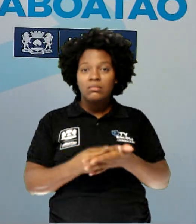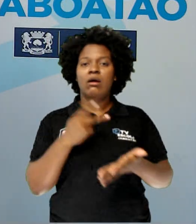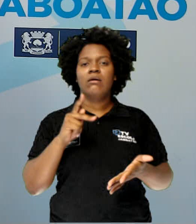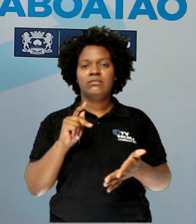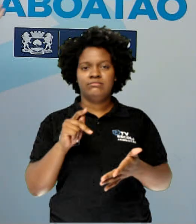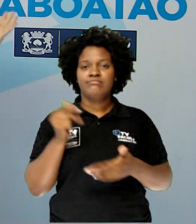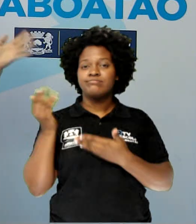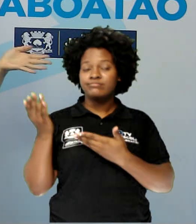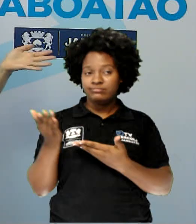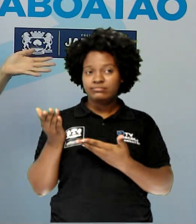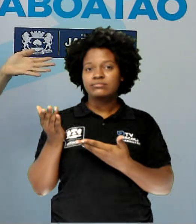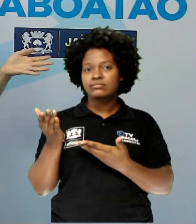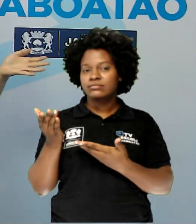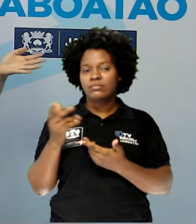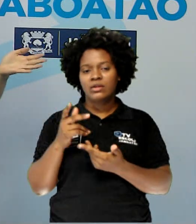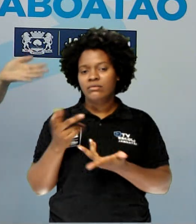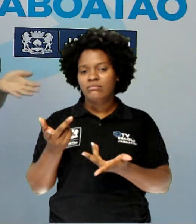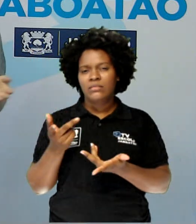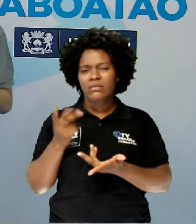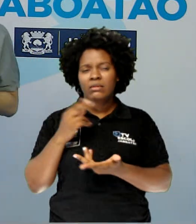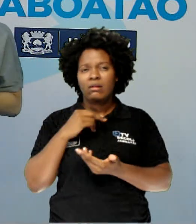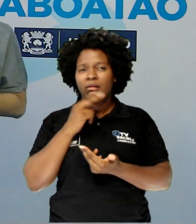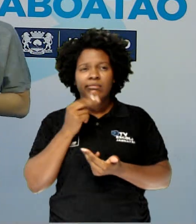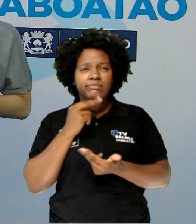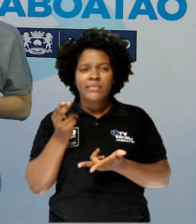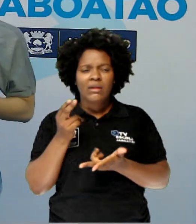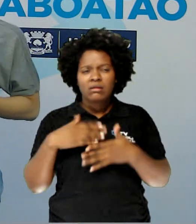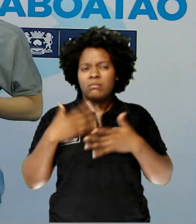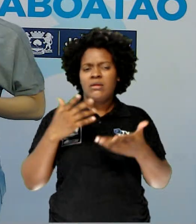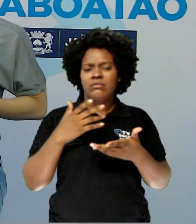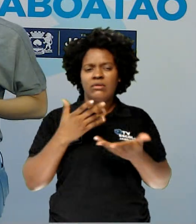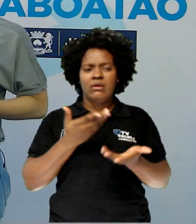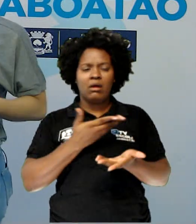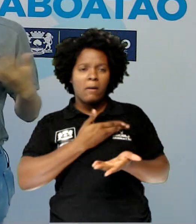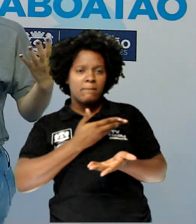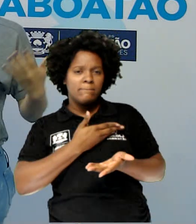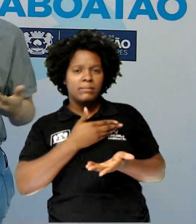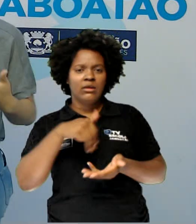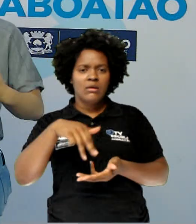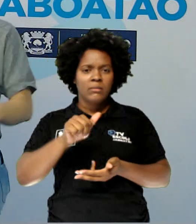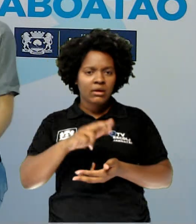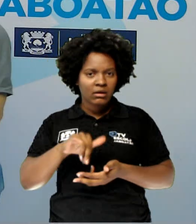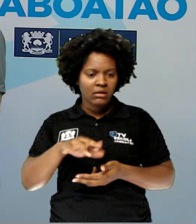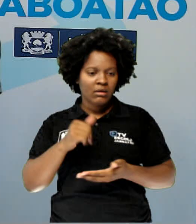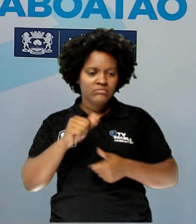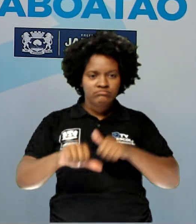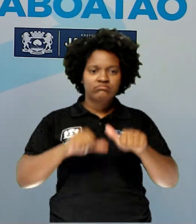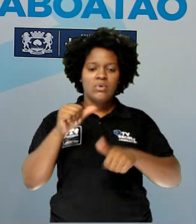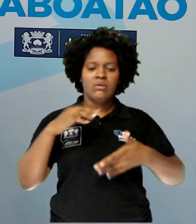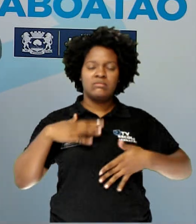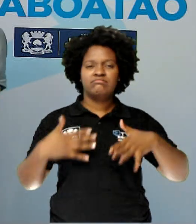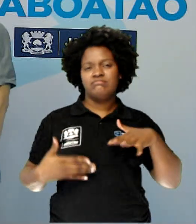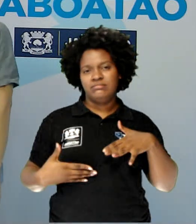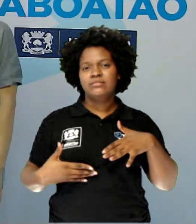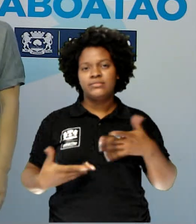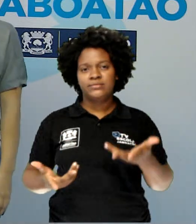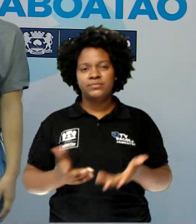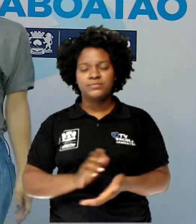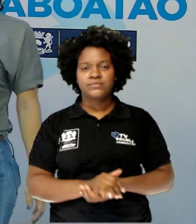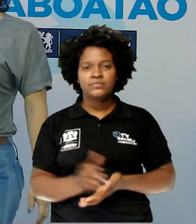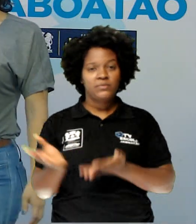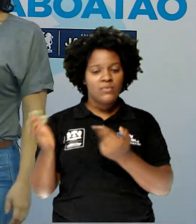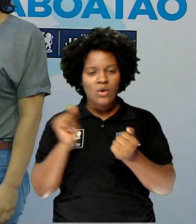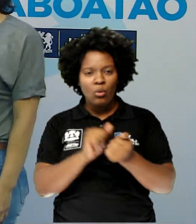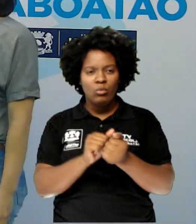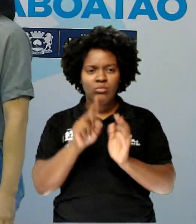Nesse caso, não era esperado que a amiga de Maria mudasse de comportamento. E ela mudou. Vamos lá, juntos, para o